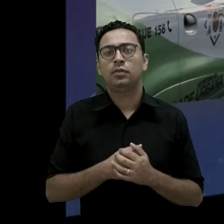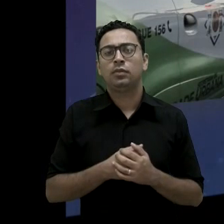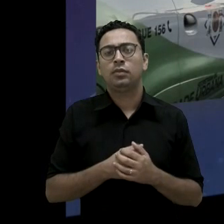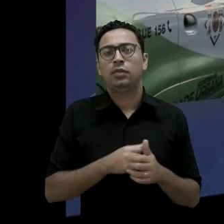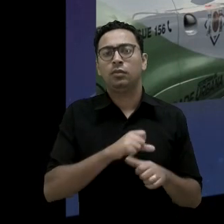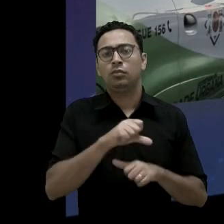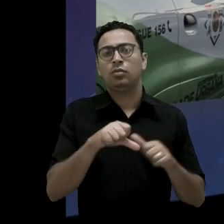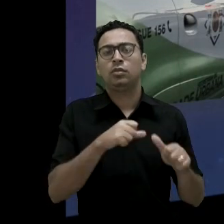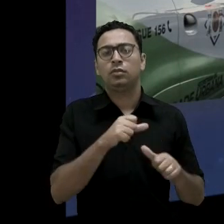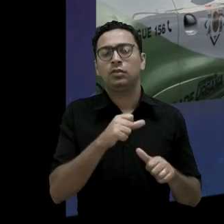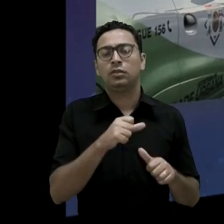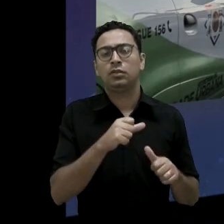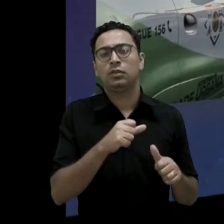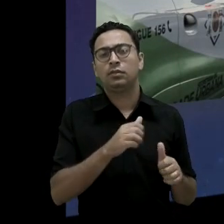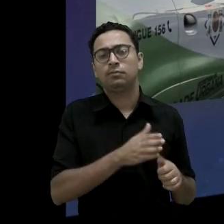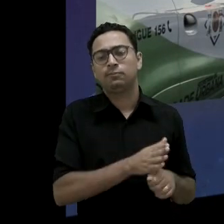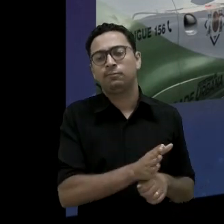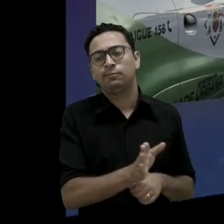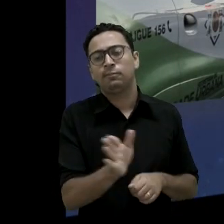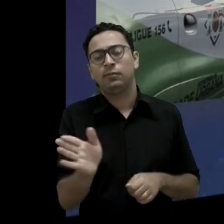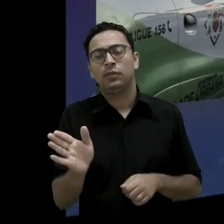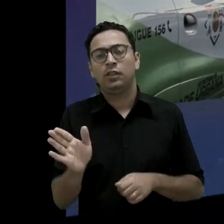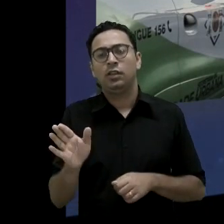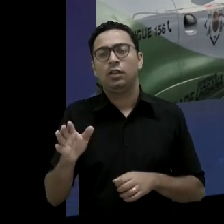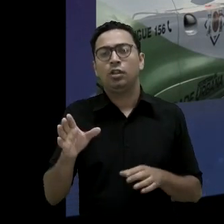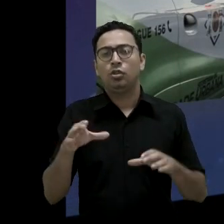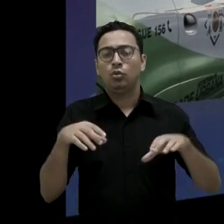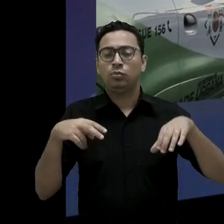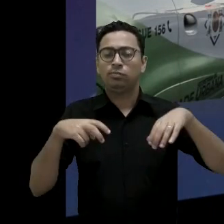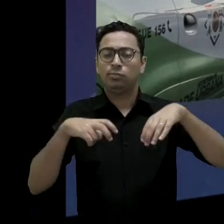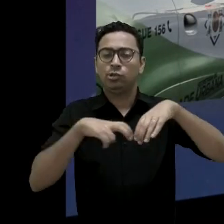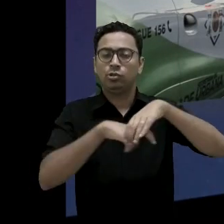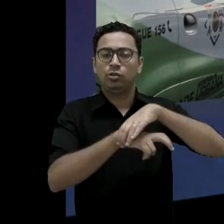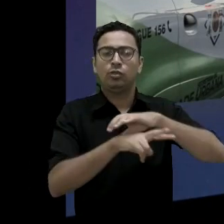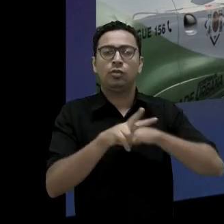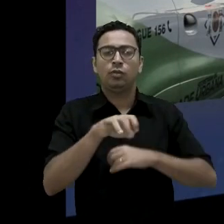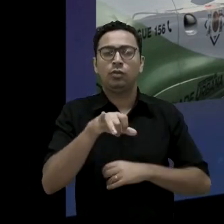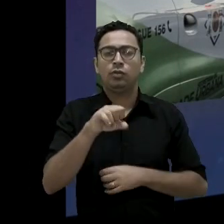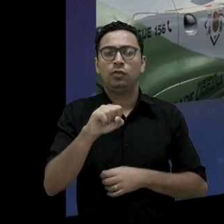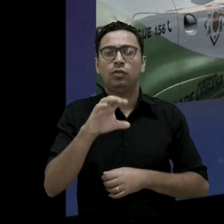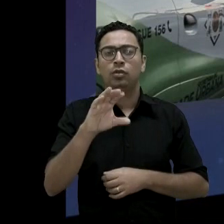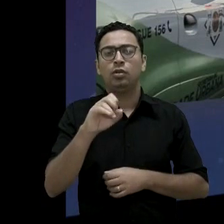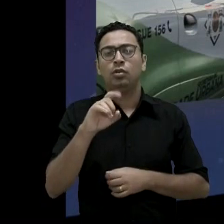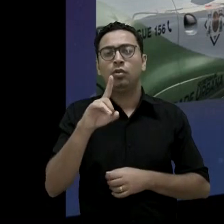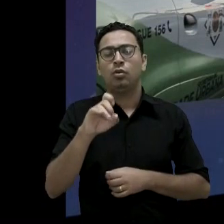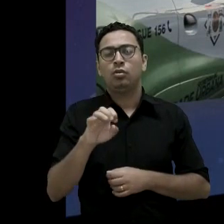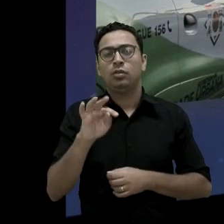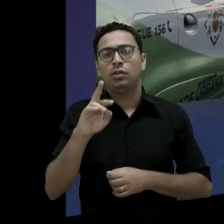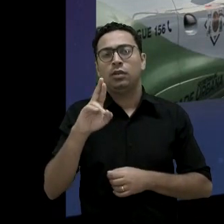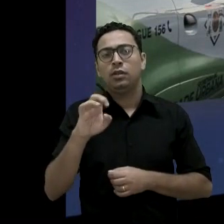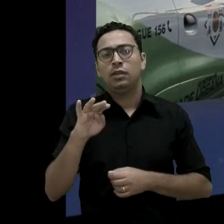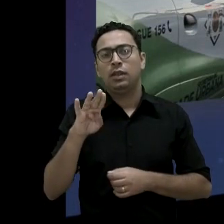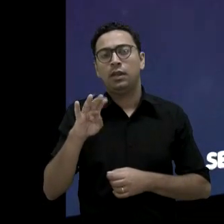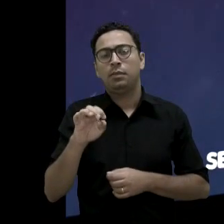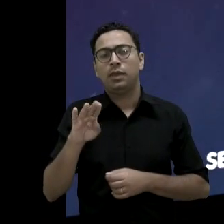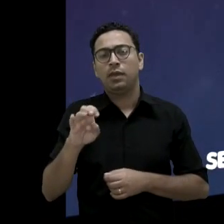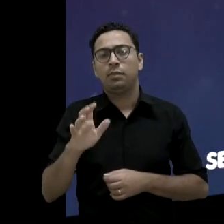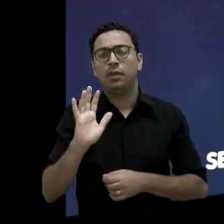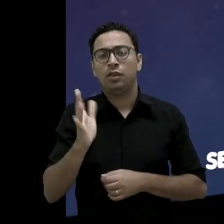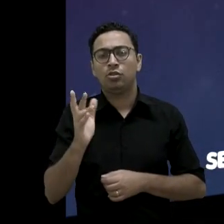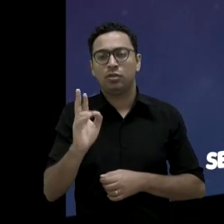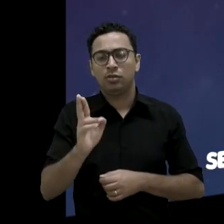direita no túnel Visconde de Tremembé e quero dizer que já tivemos a resposta da